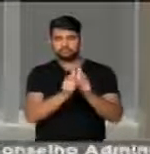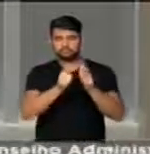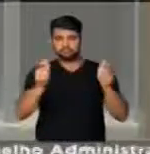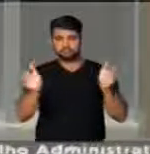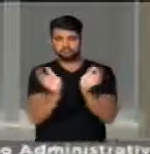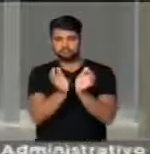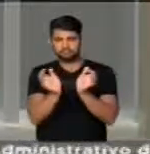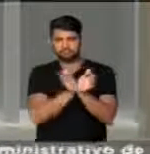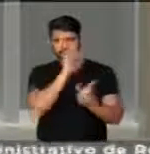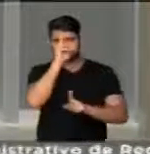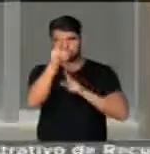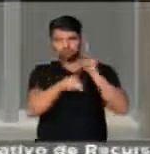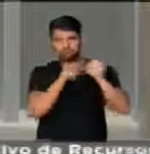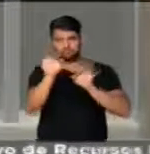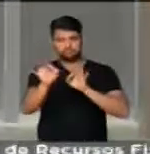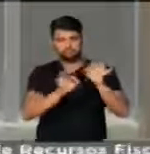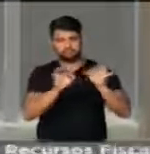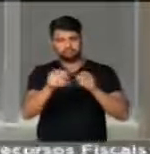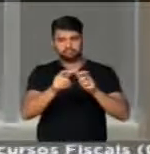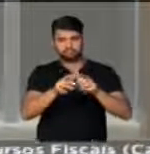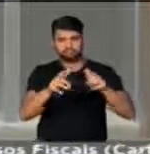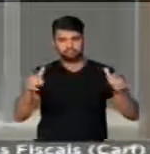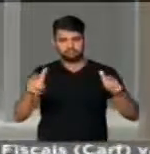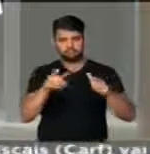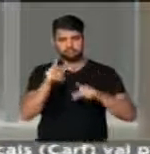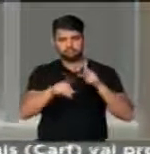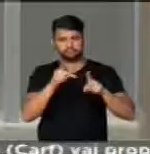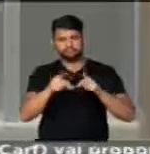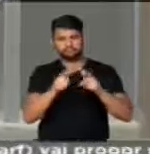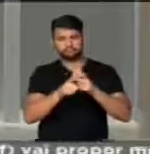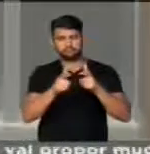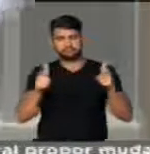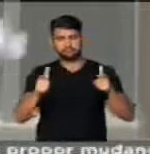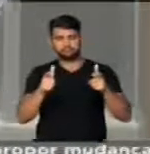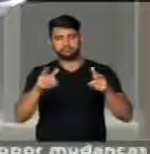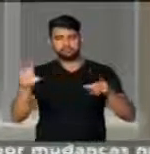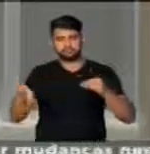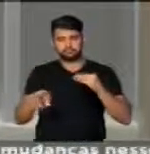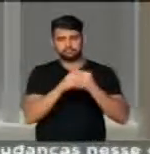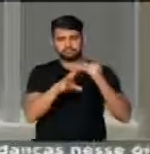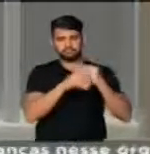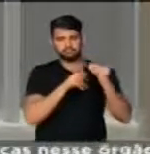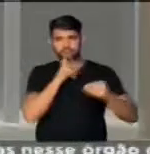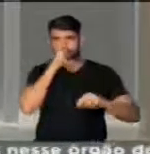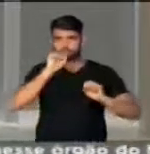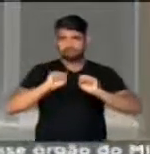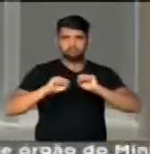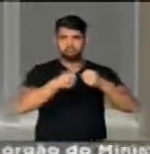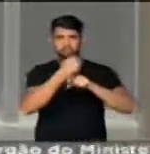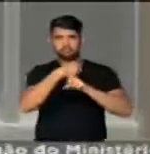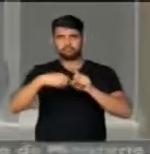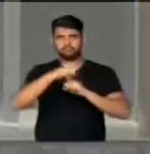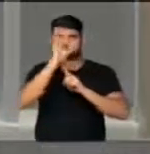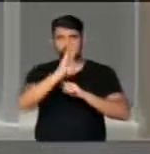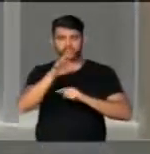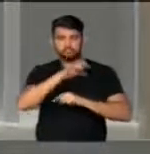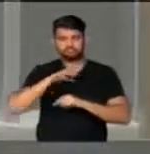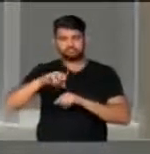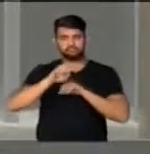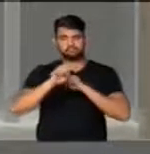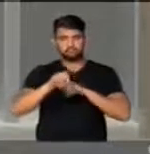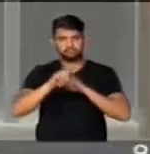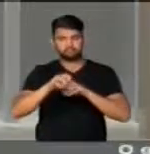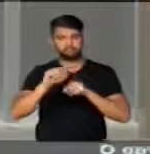movimento popular, a maior junção de forças da sociedade brasileira na área da